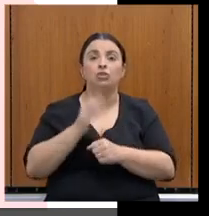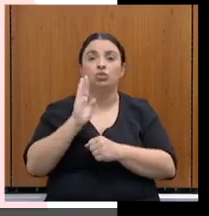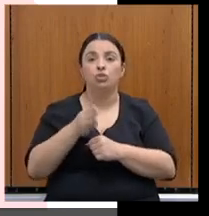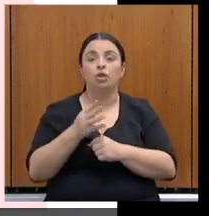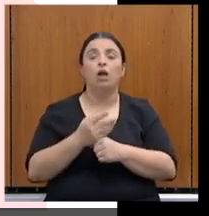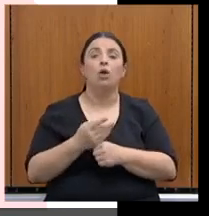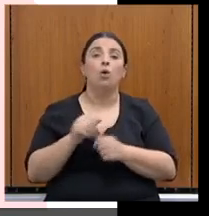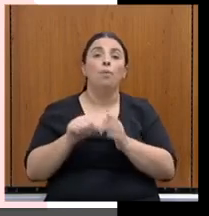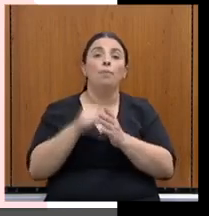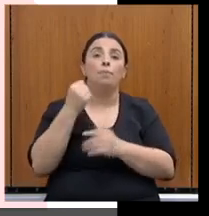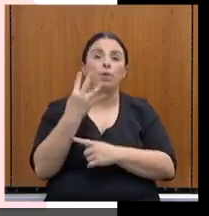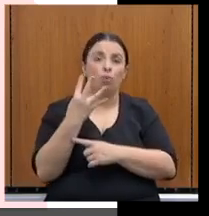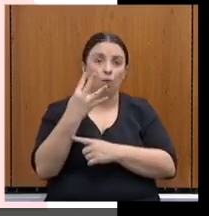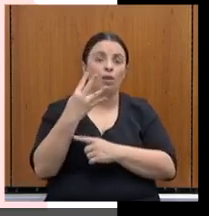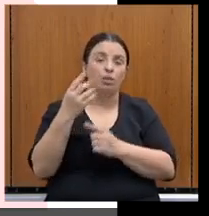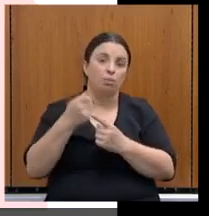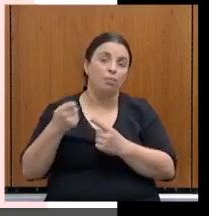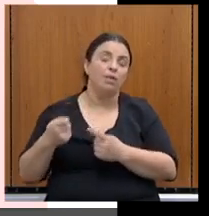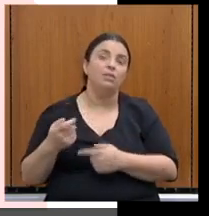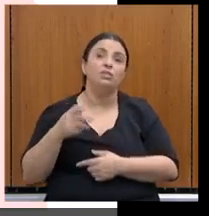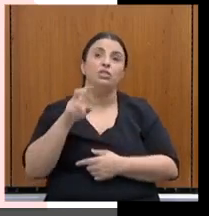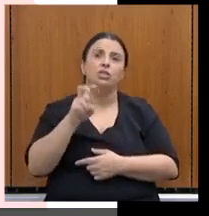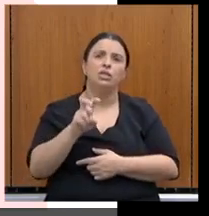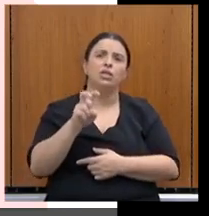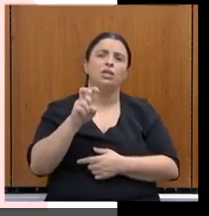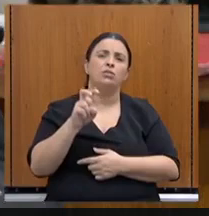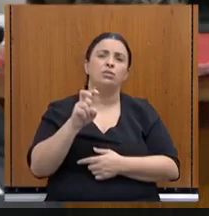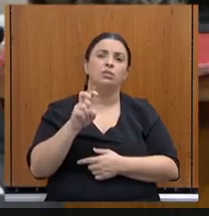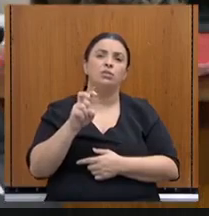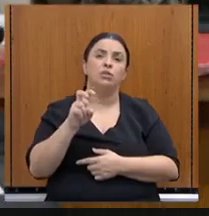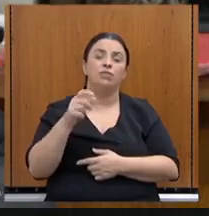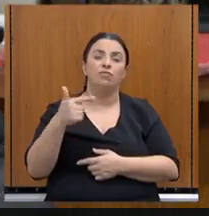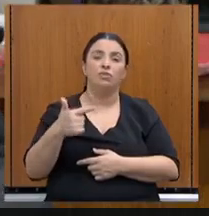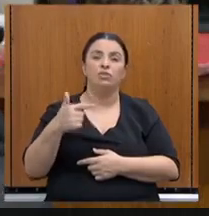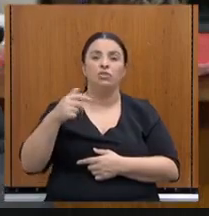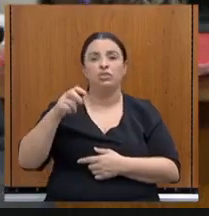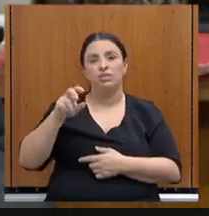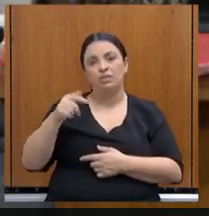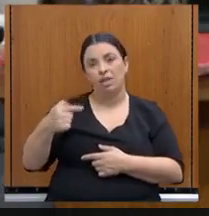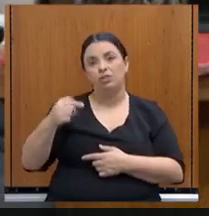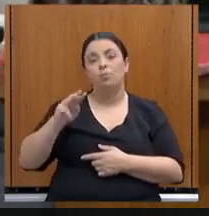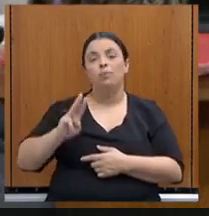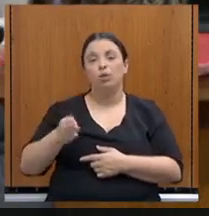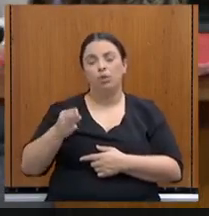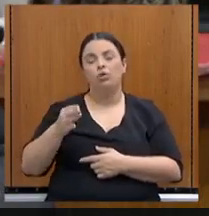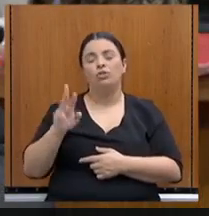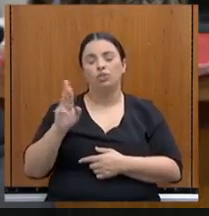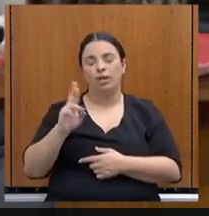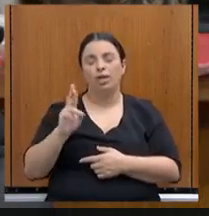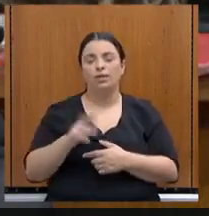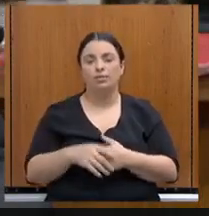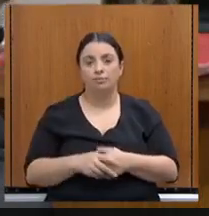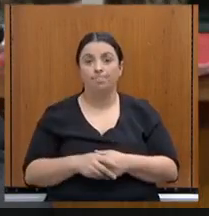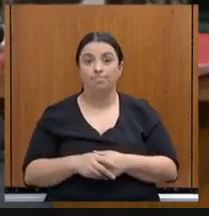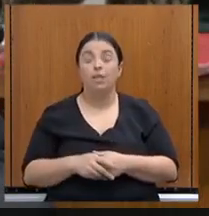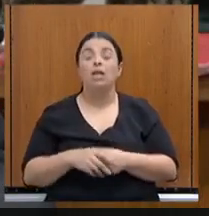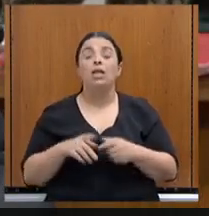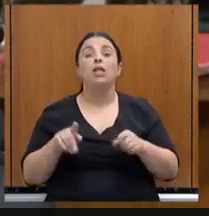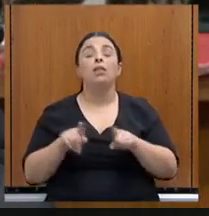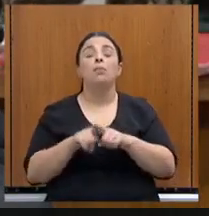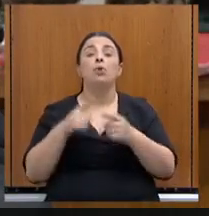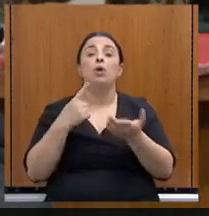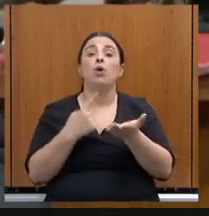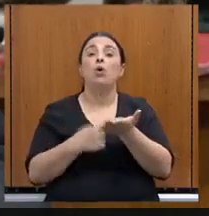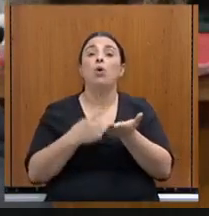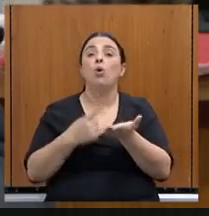de 527 milhões de reais, este ano de 2021. Também, o acordo do Estado de Minas